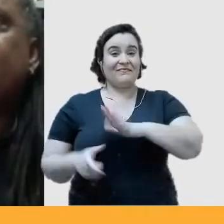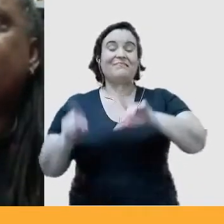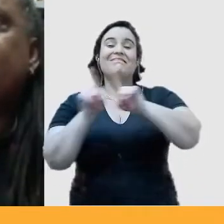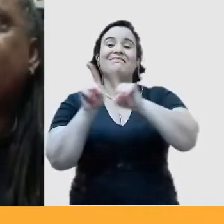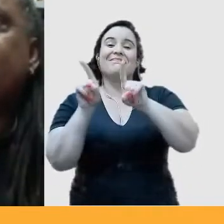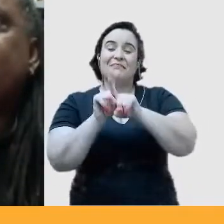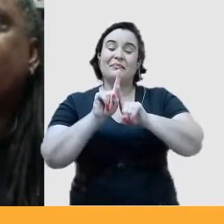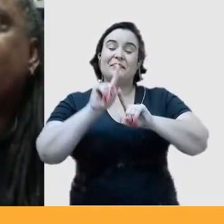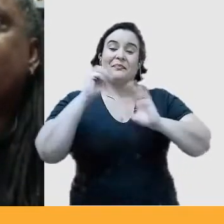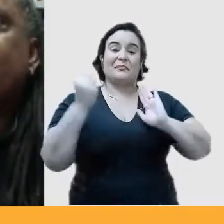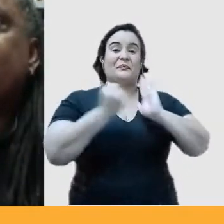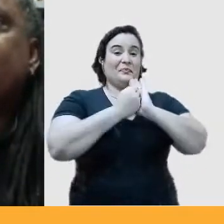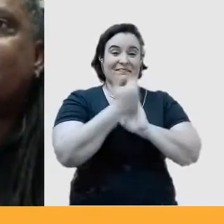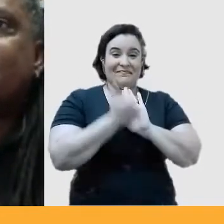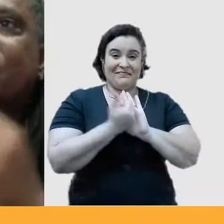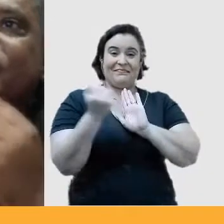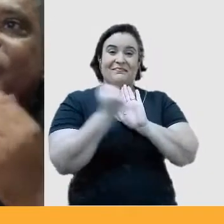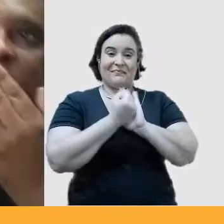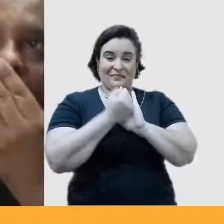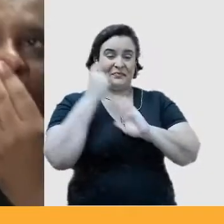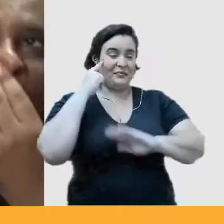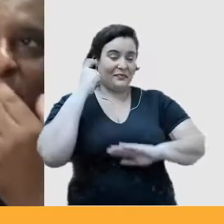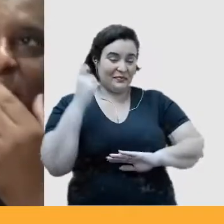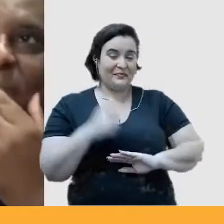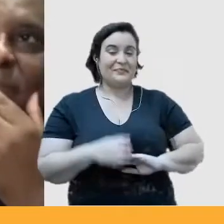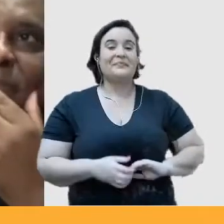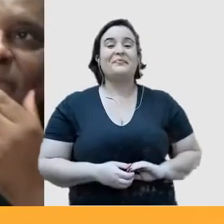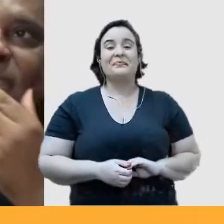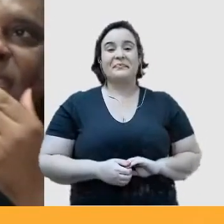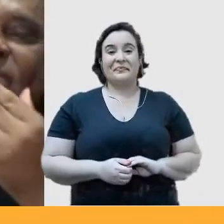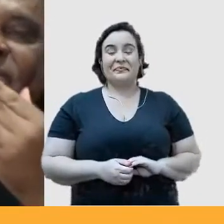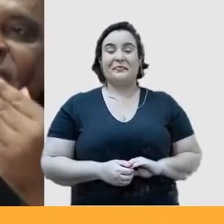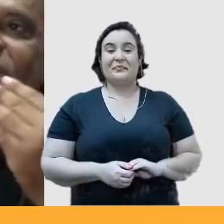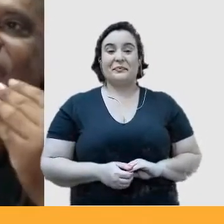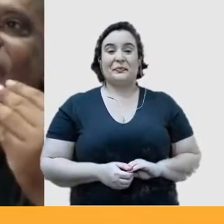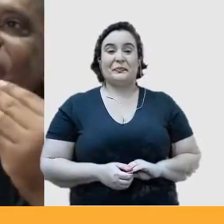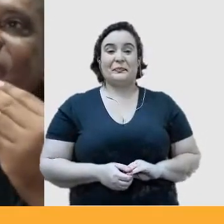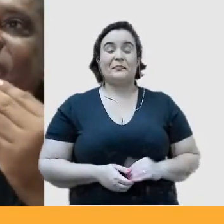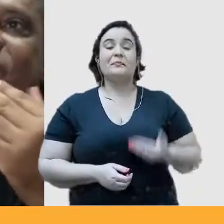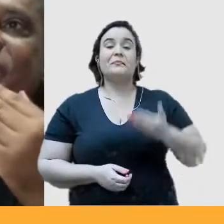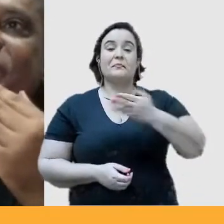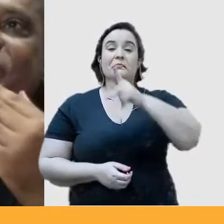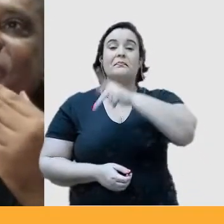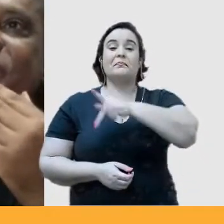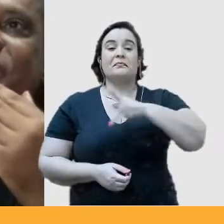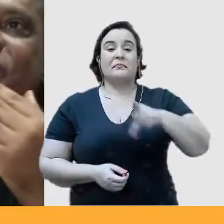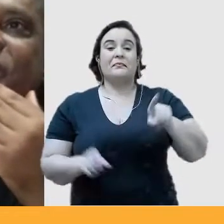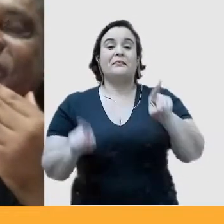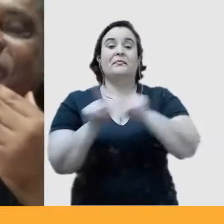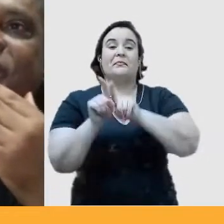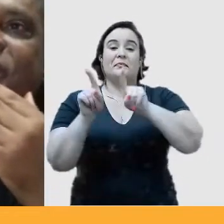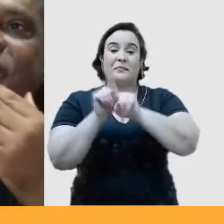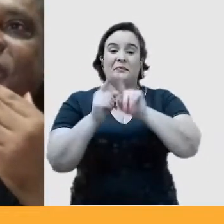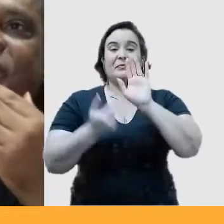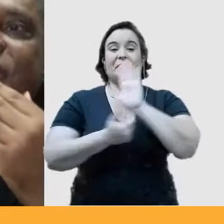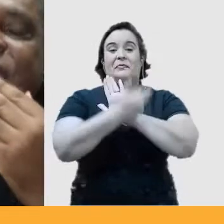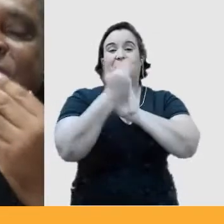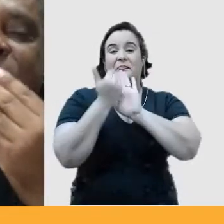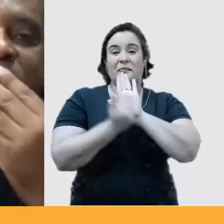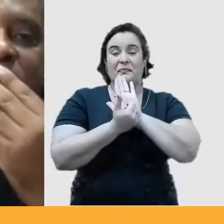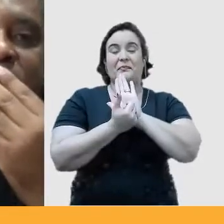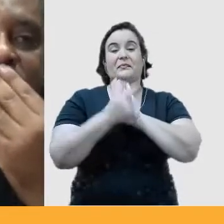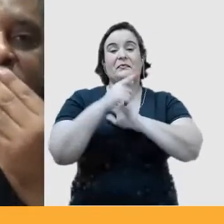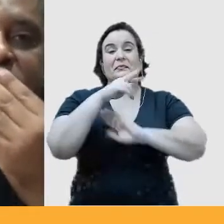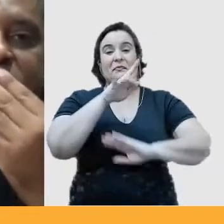marca, o logotipo. Ele é professor também de designer gráfico em várias